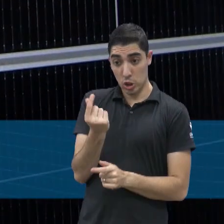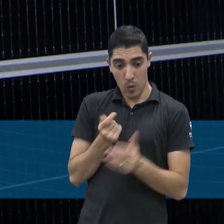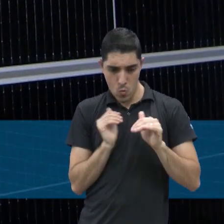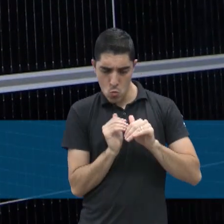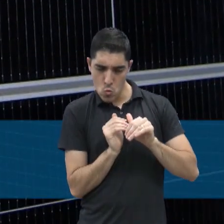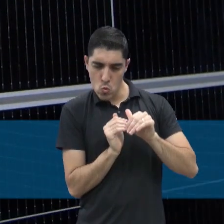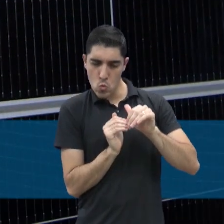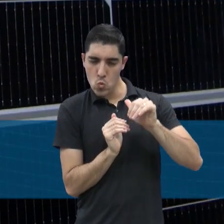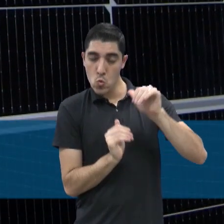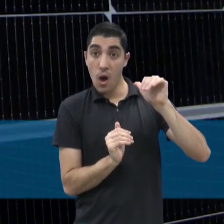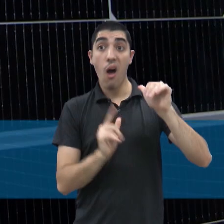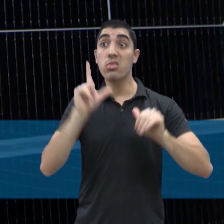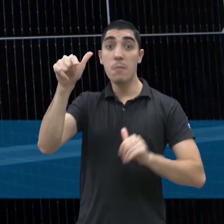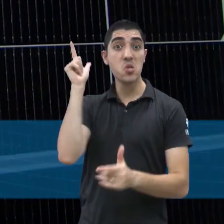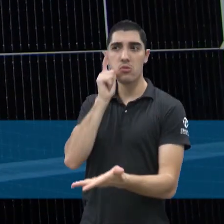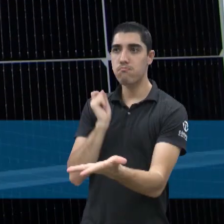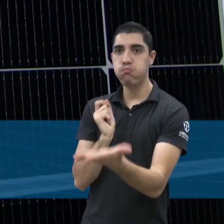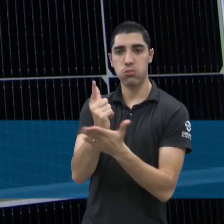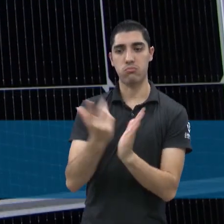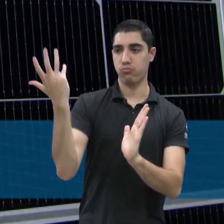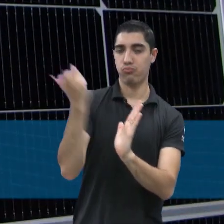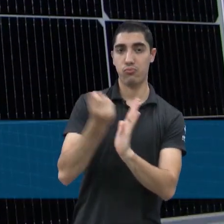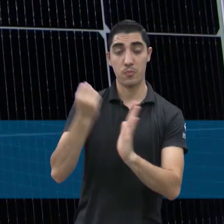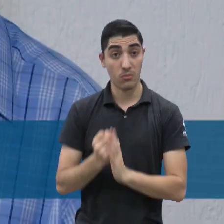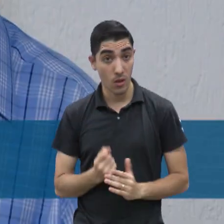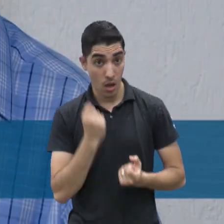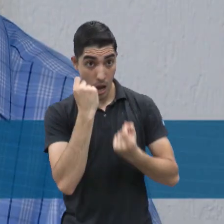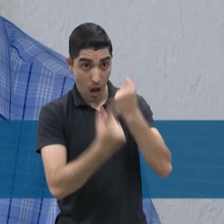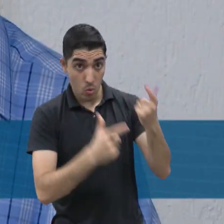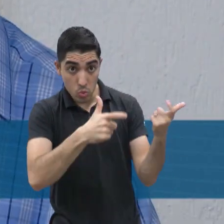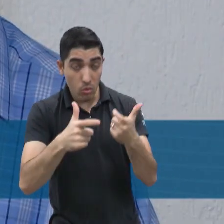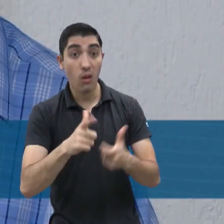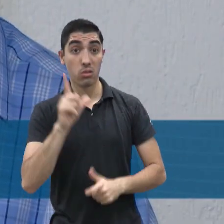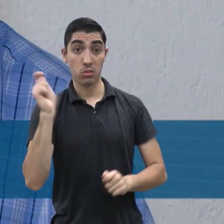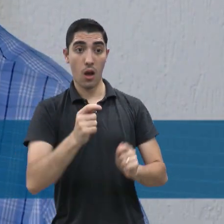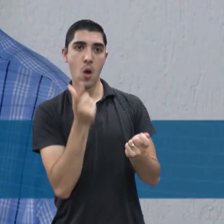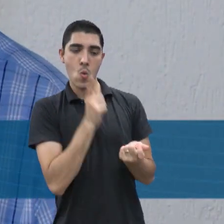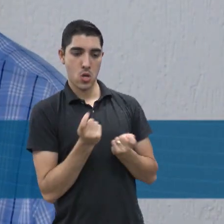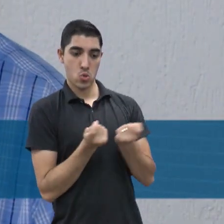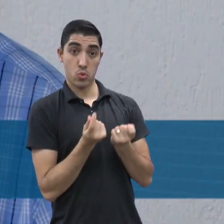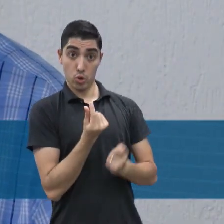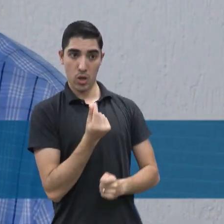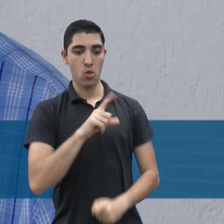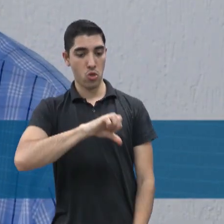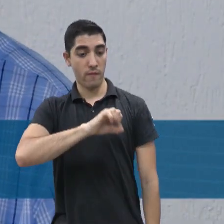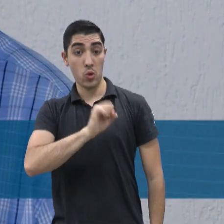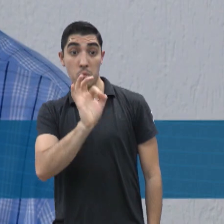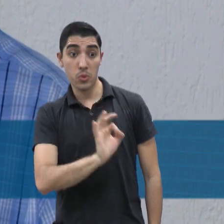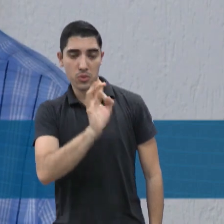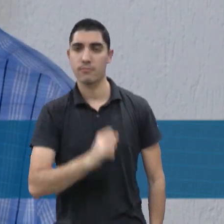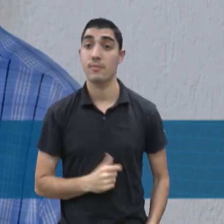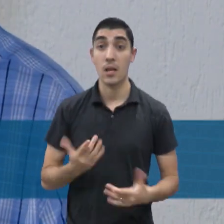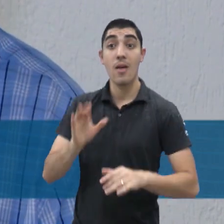casos, a economia de energia pode chegar a 98%. A economia de energia vai ser de acordo com a conta de luz de cada